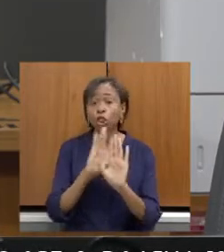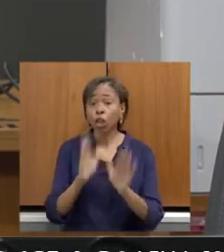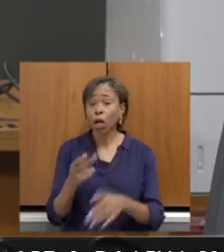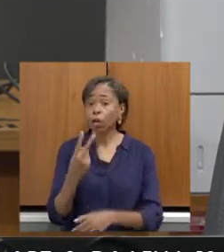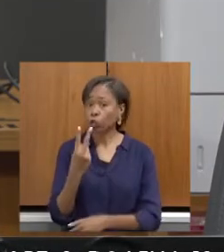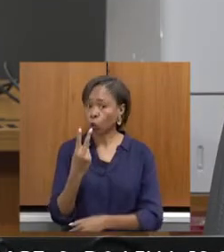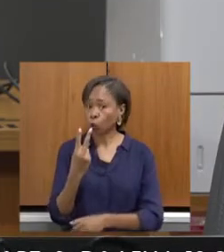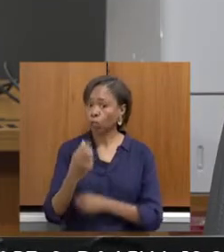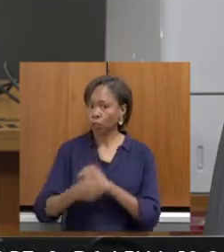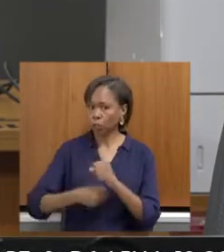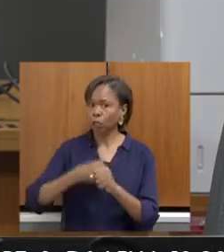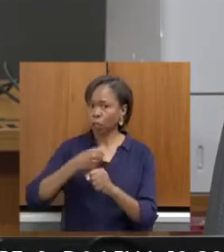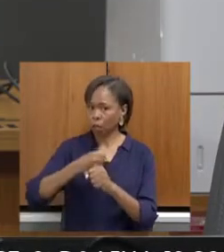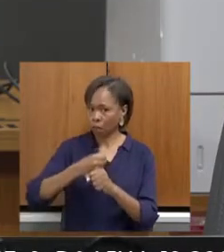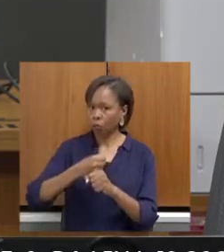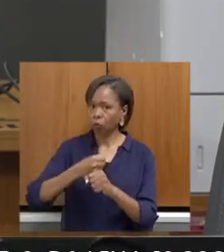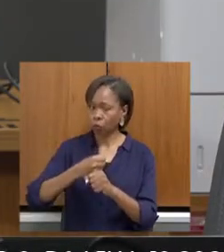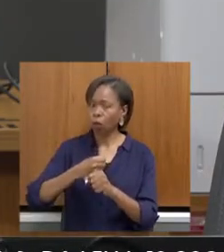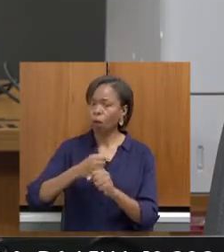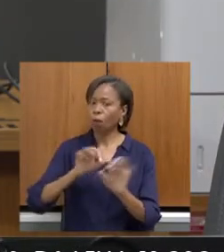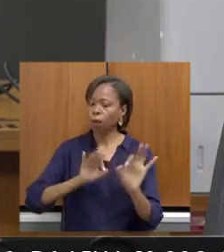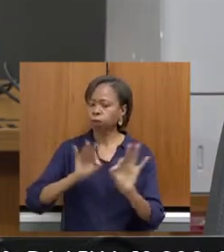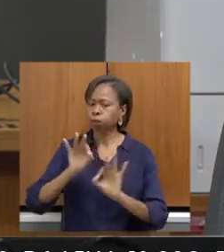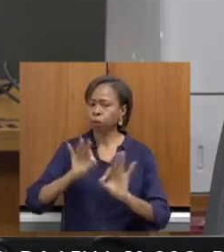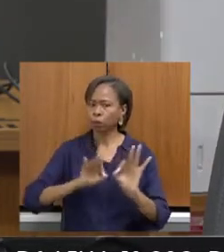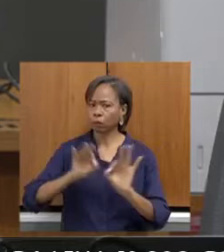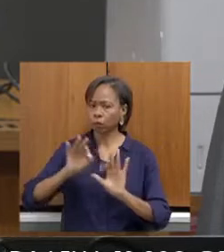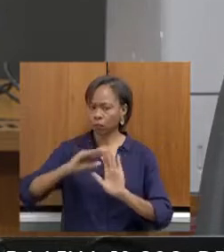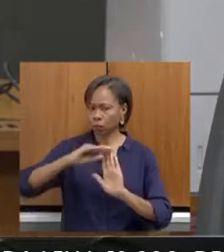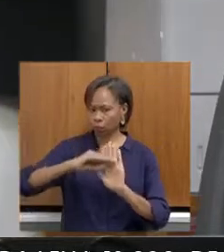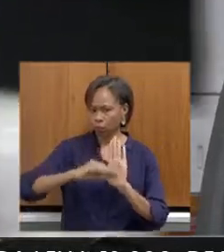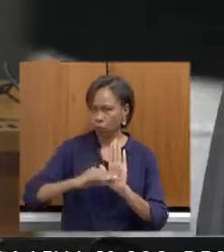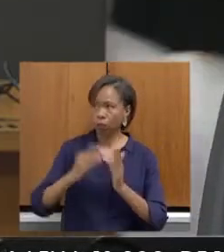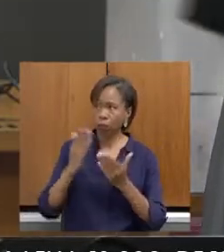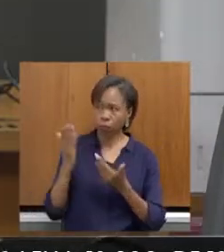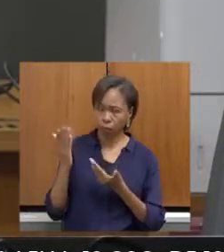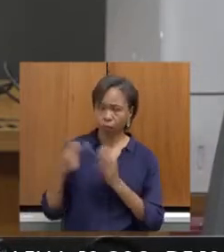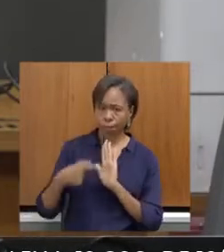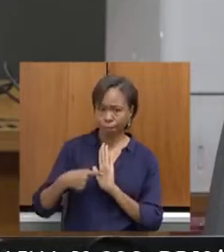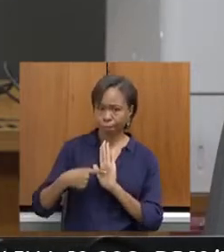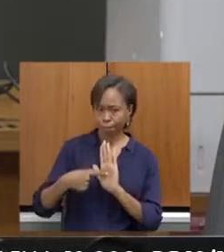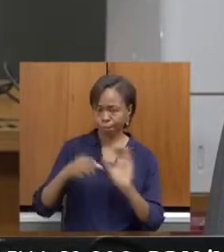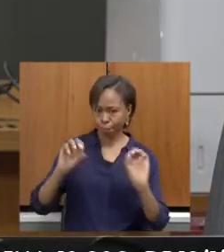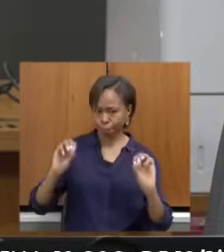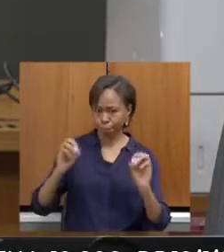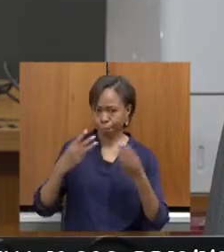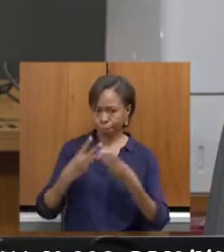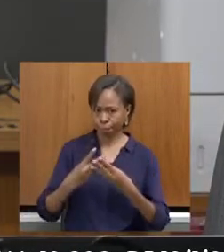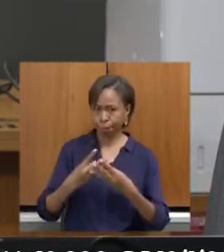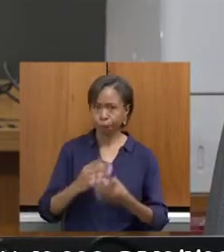para aprimoramentos no programa. Então, pode passar, por gentileza, a apresentação?